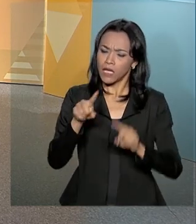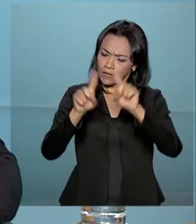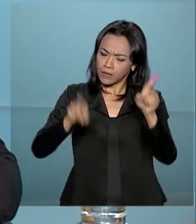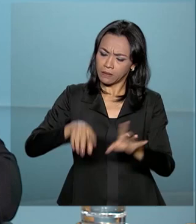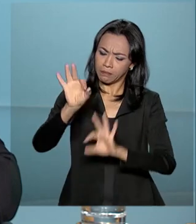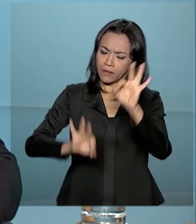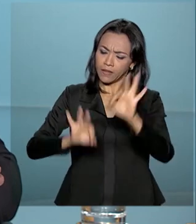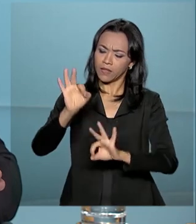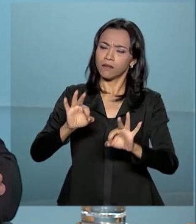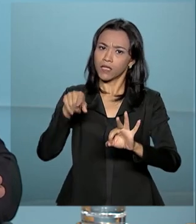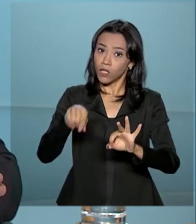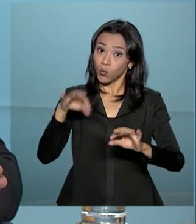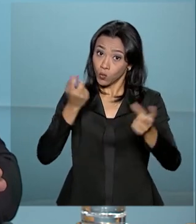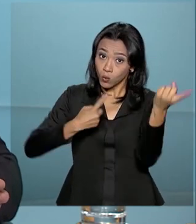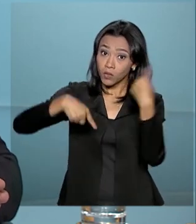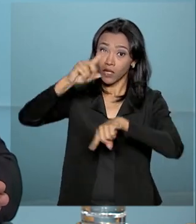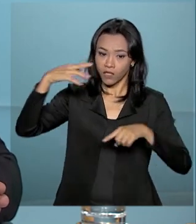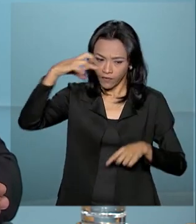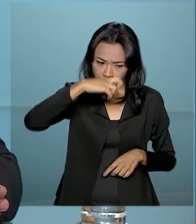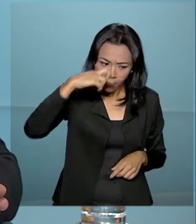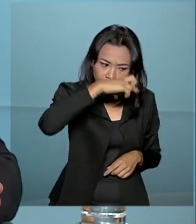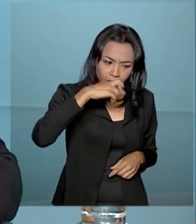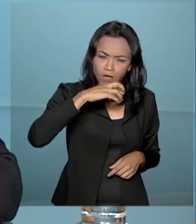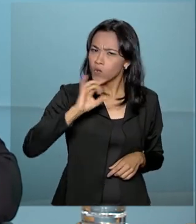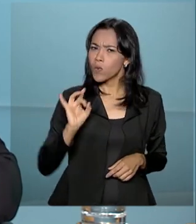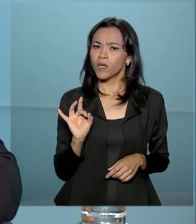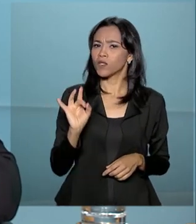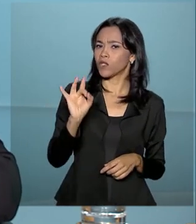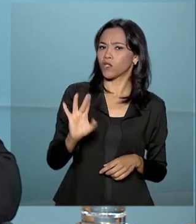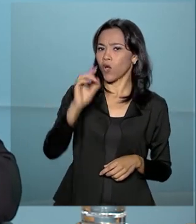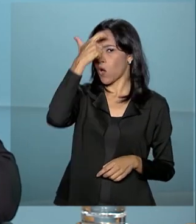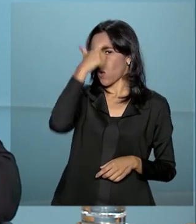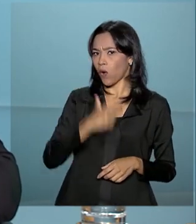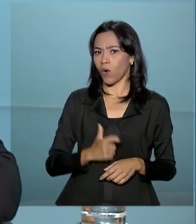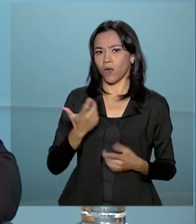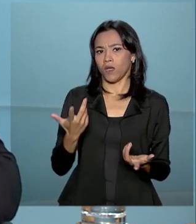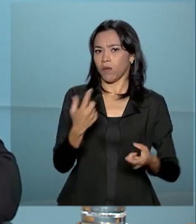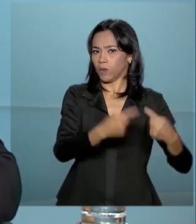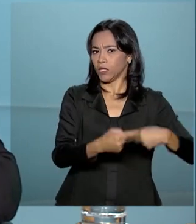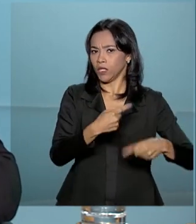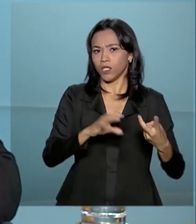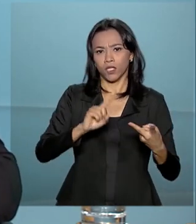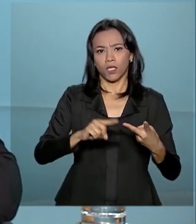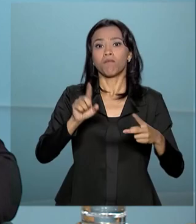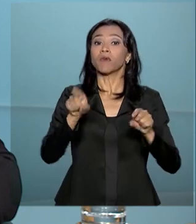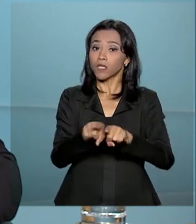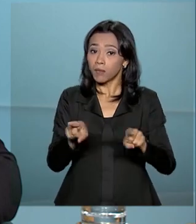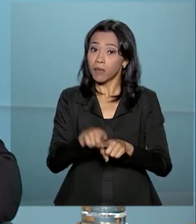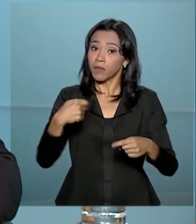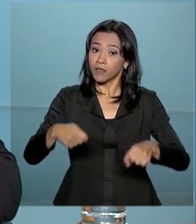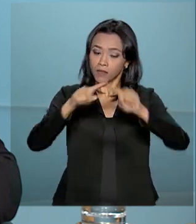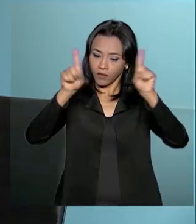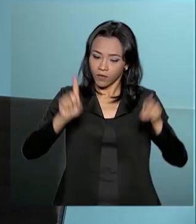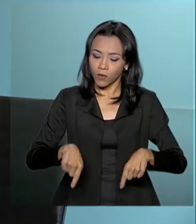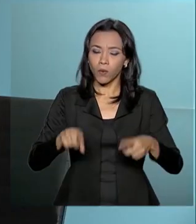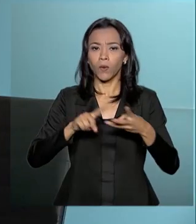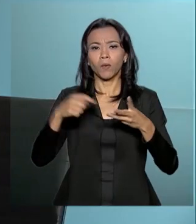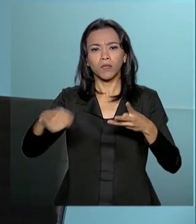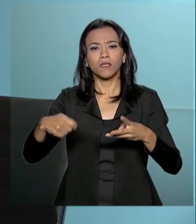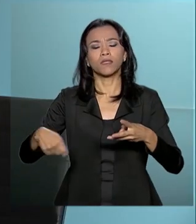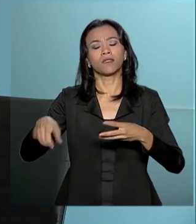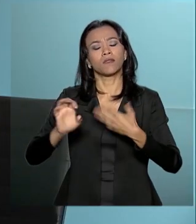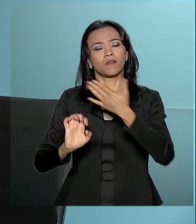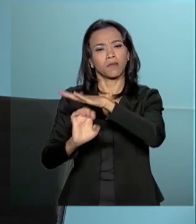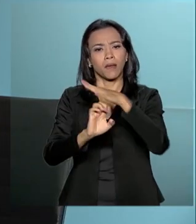de que o sucesso de fiscalização não depende apenas do agente político, mas também dos servidores e empregados públicos, assim como da